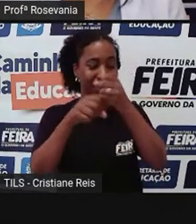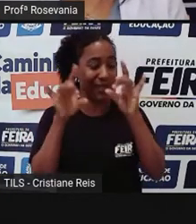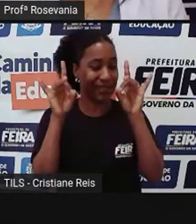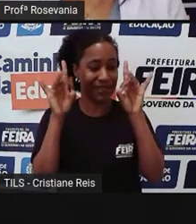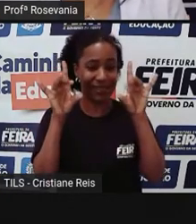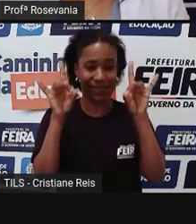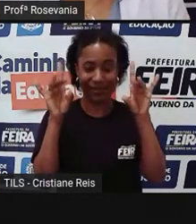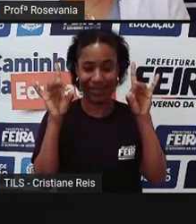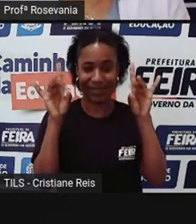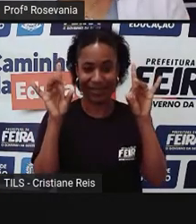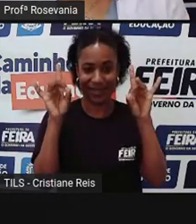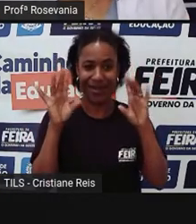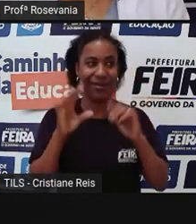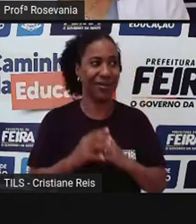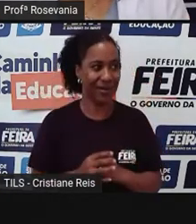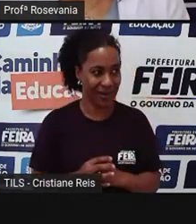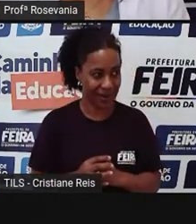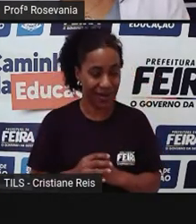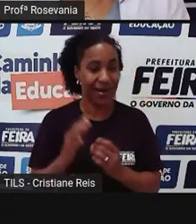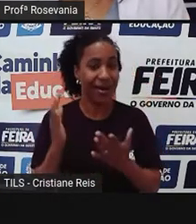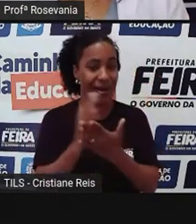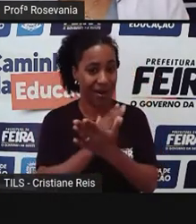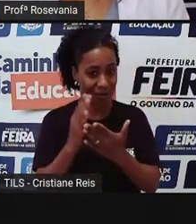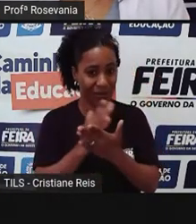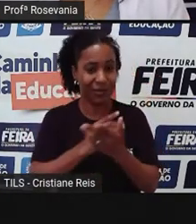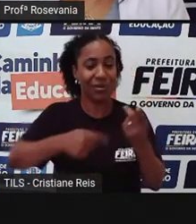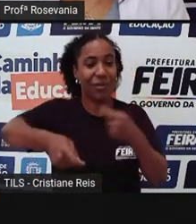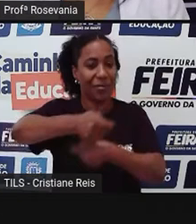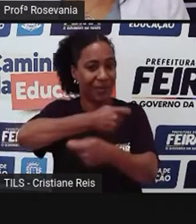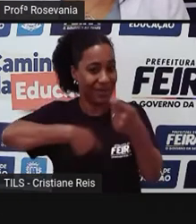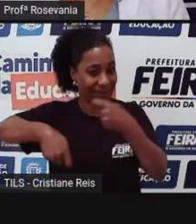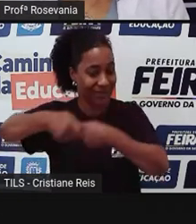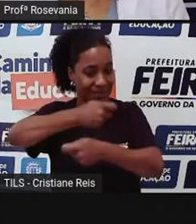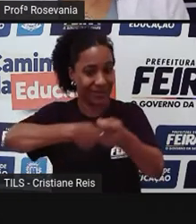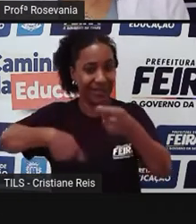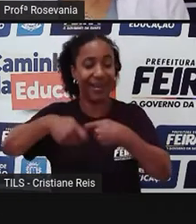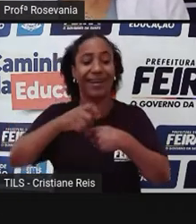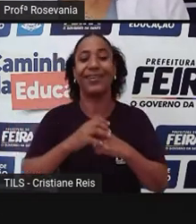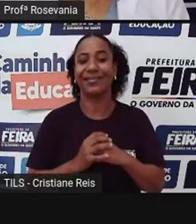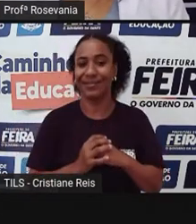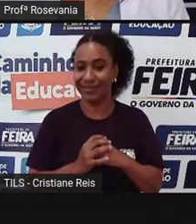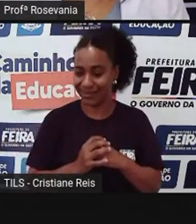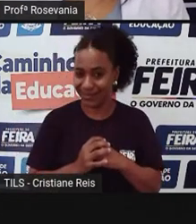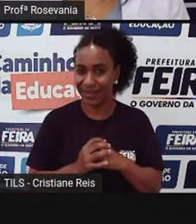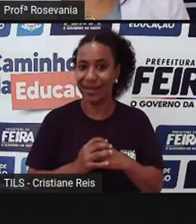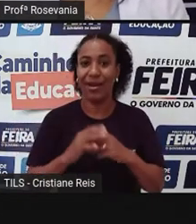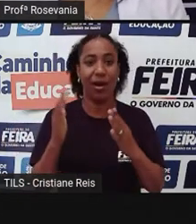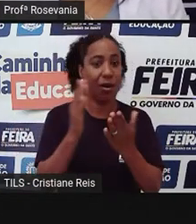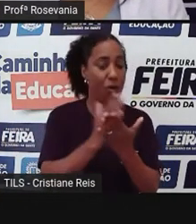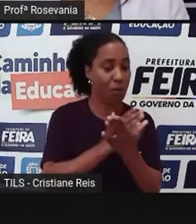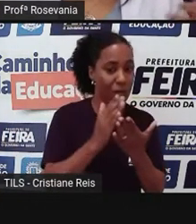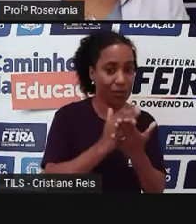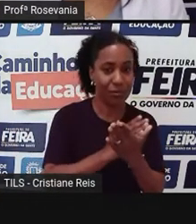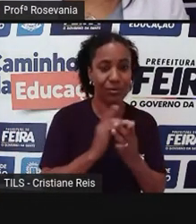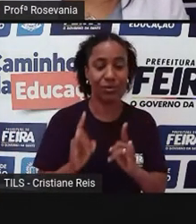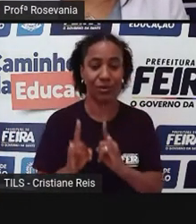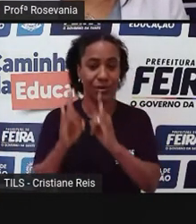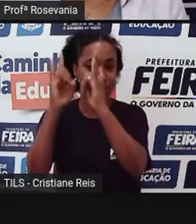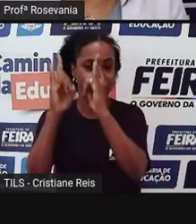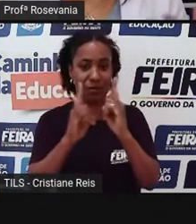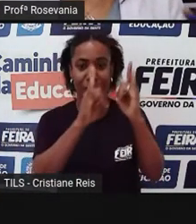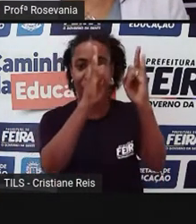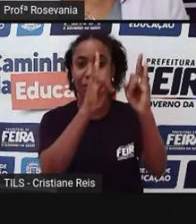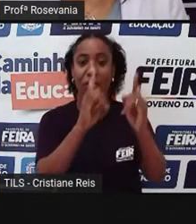esses prédios, alguns prédios também são comerciais, são prédios ligados à área da medicina, tem uma série